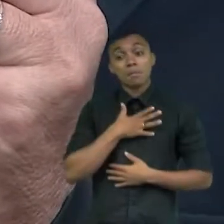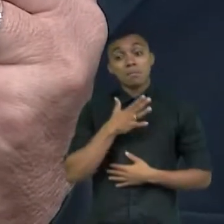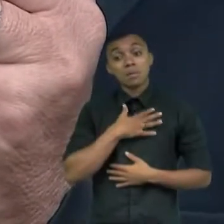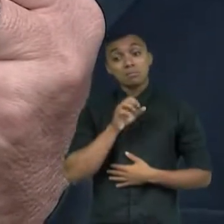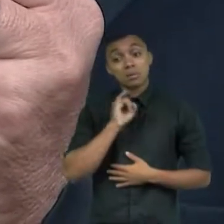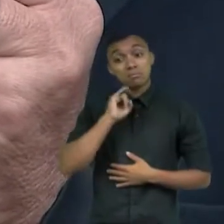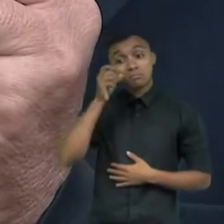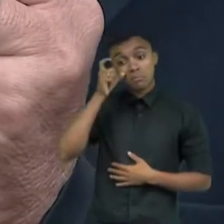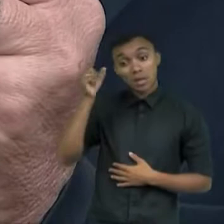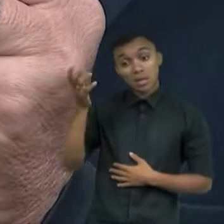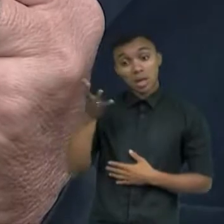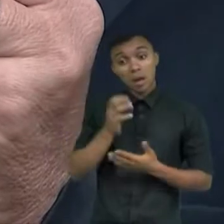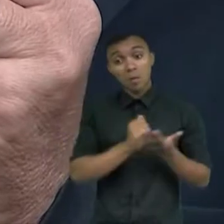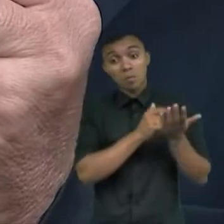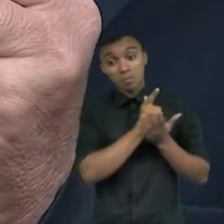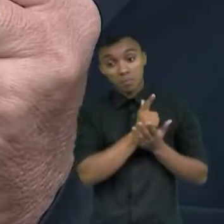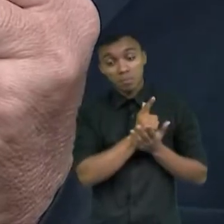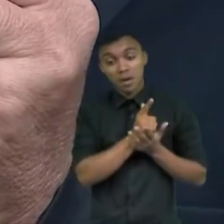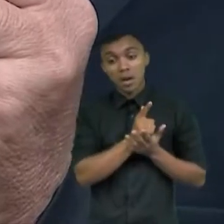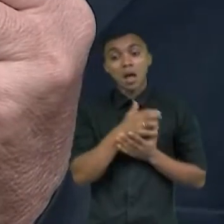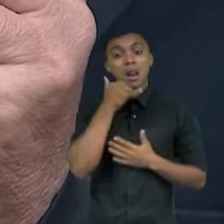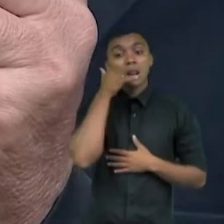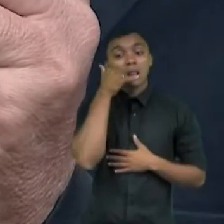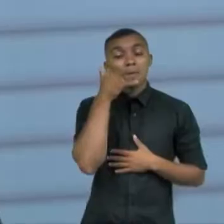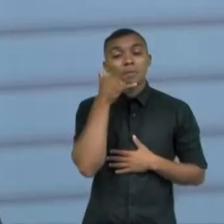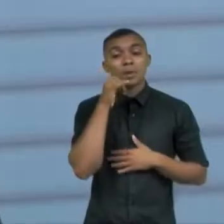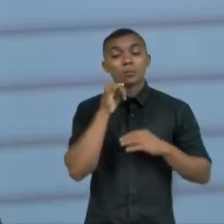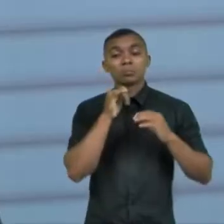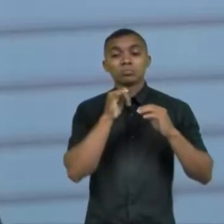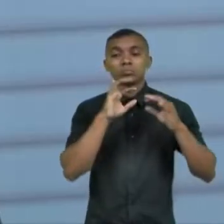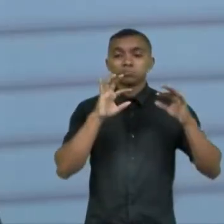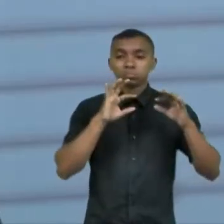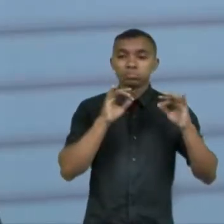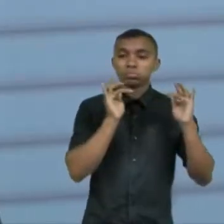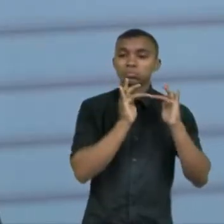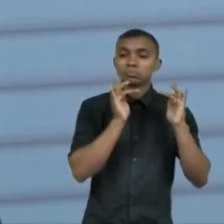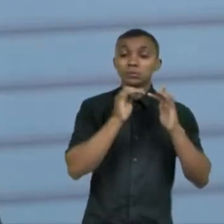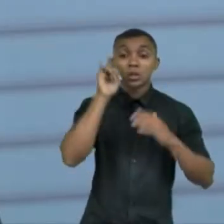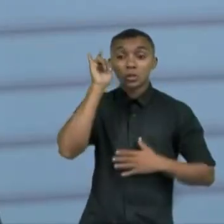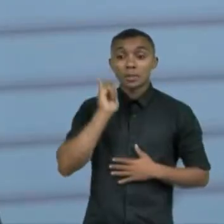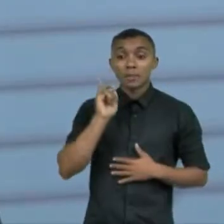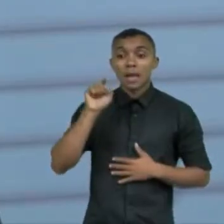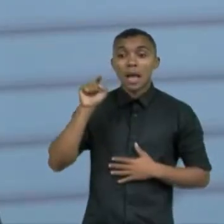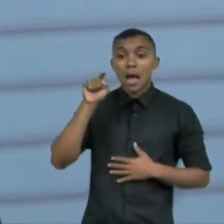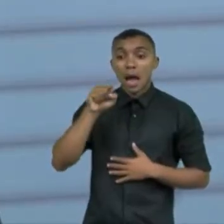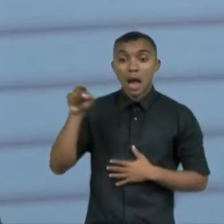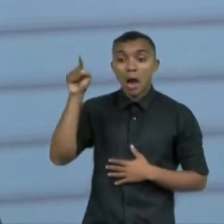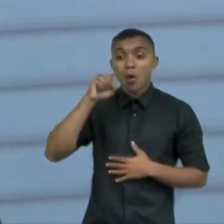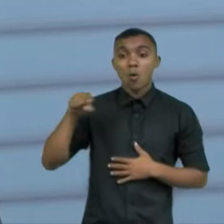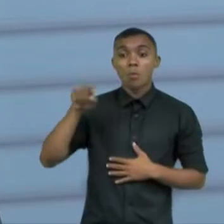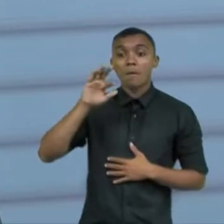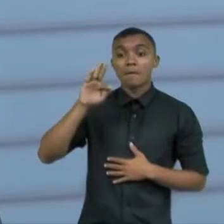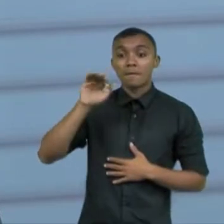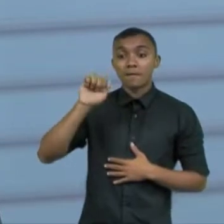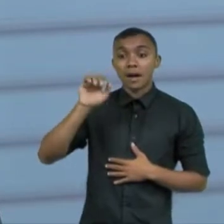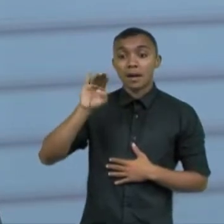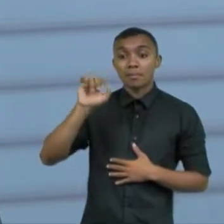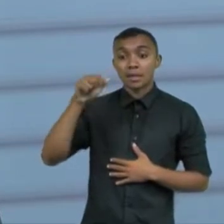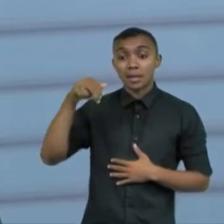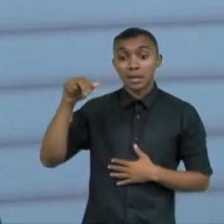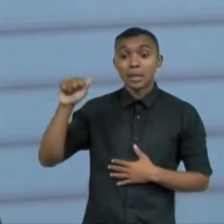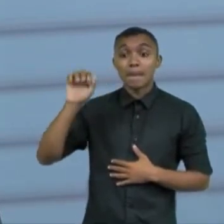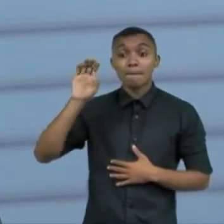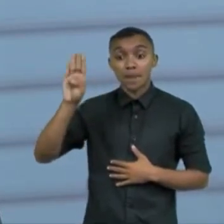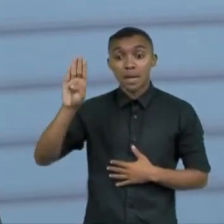interesse em adquirir entre em contato pelo seu instagram entre contato pelo meu instagram arroba fabiana b fará fabiana